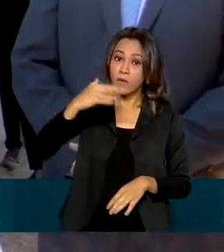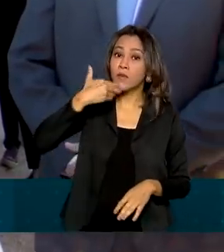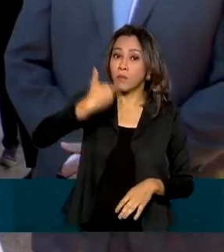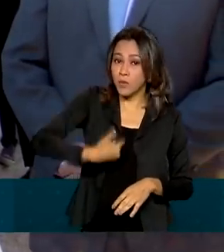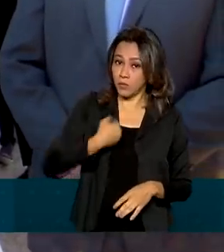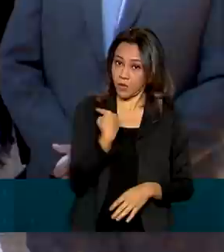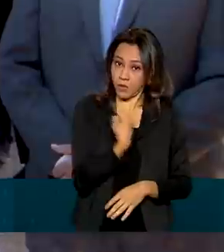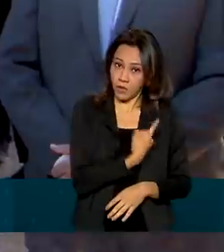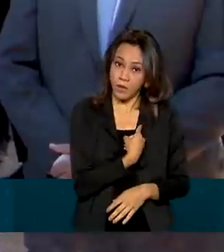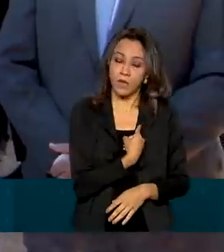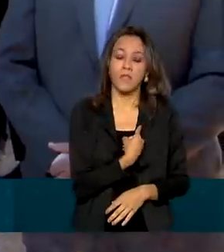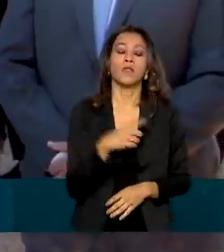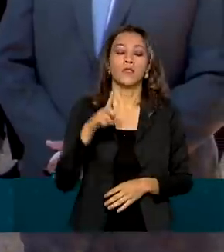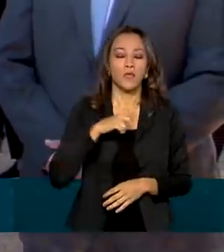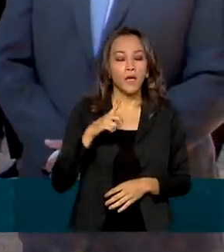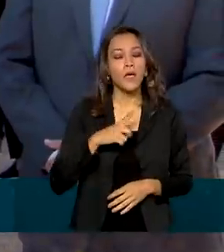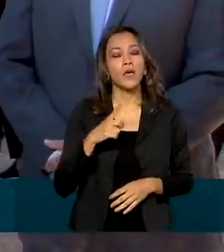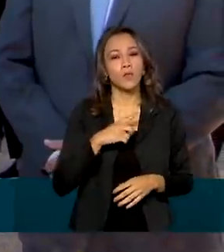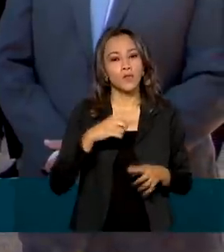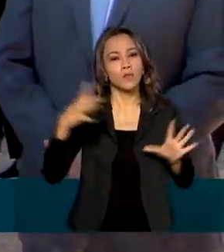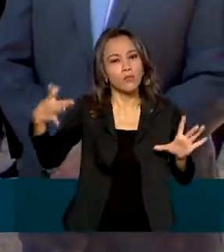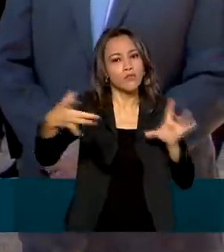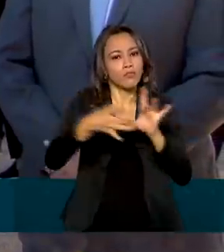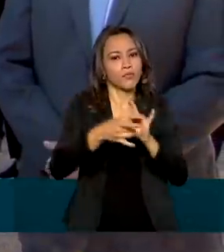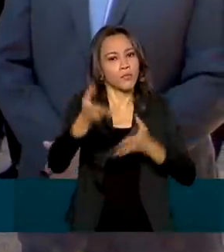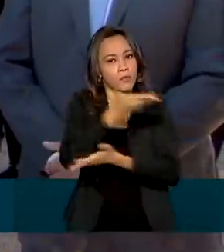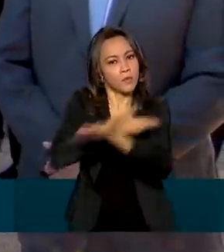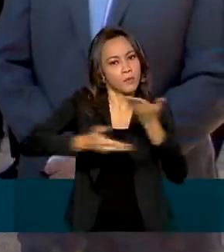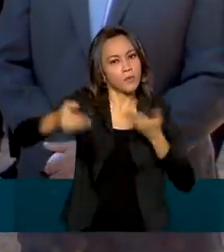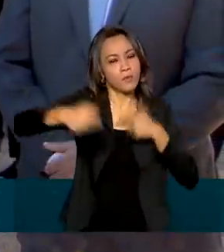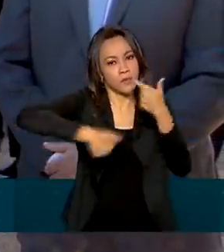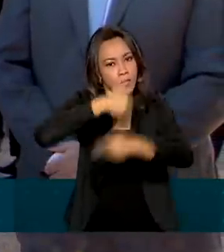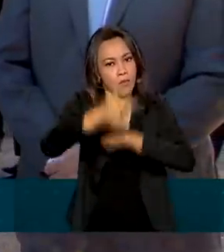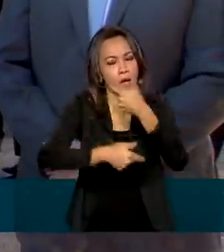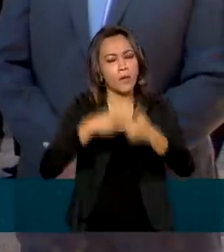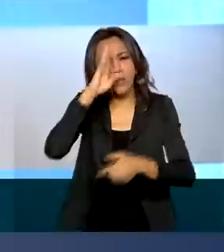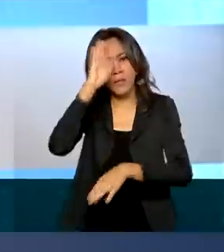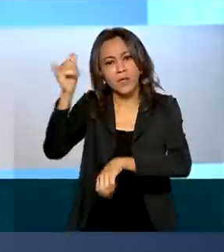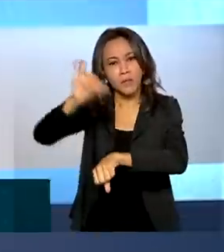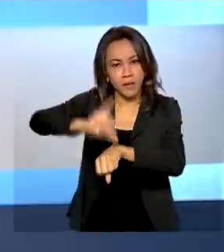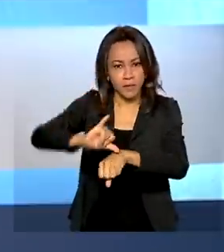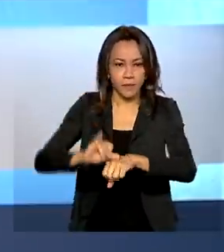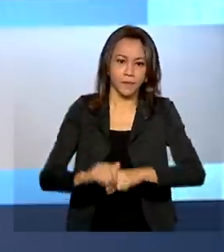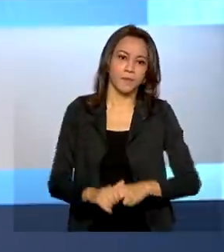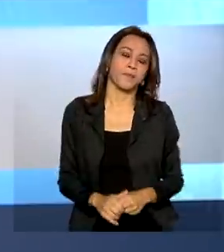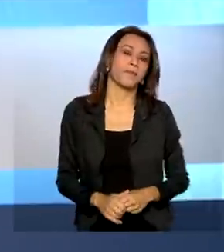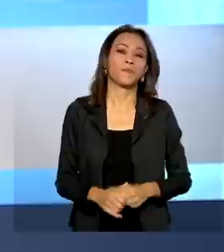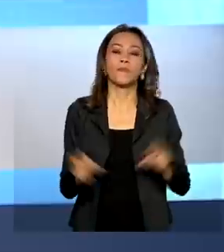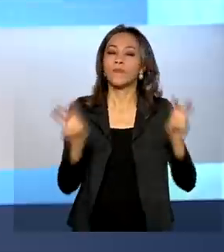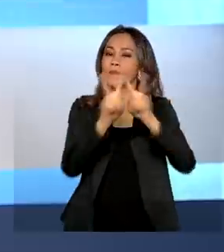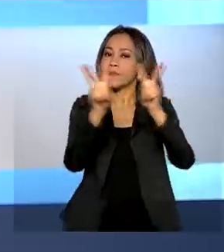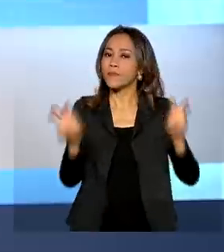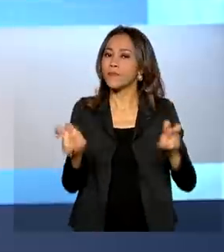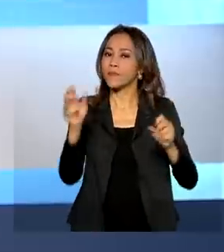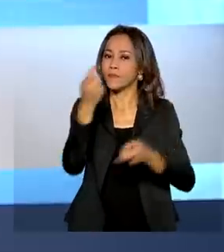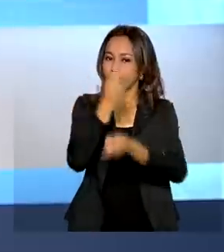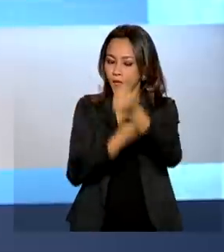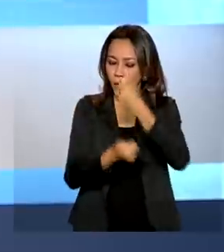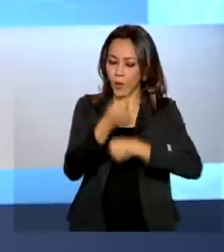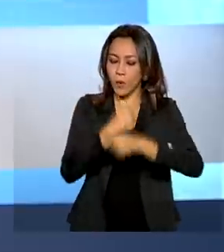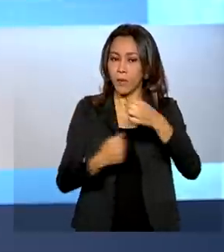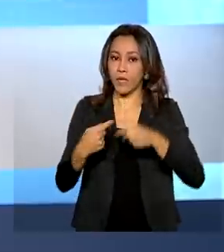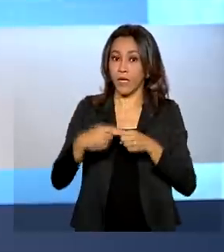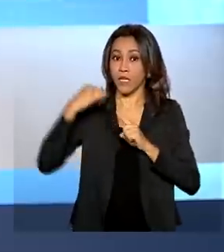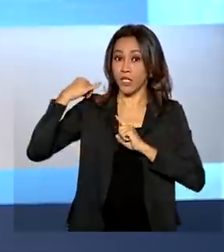integrado de operações no estado do Amazonas, principalmente na capital, Manaus. O assunto agora é a economia. De